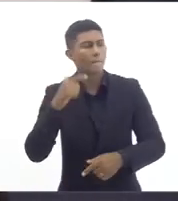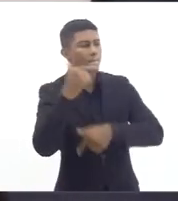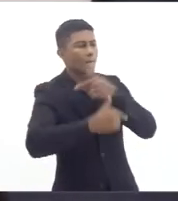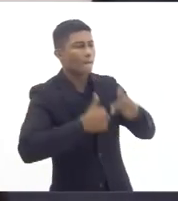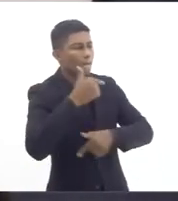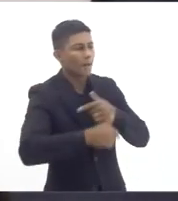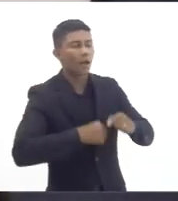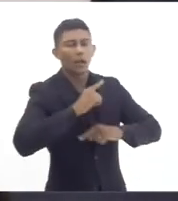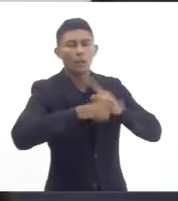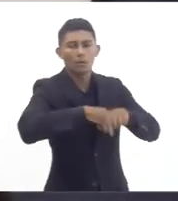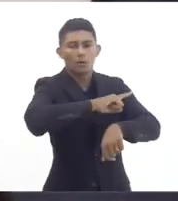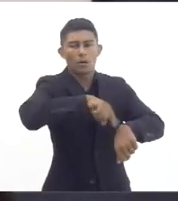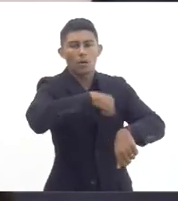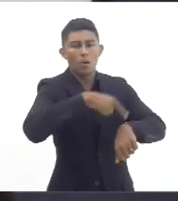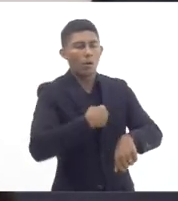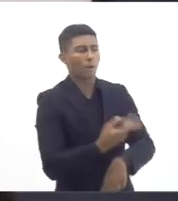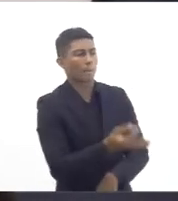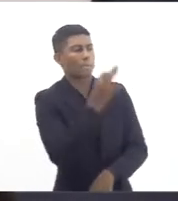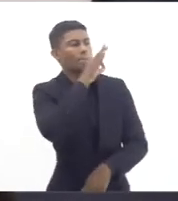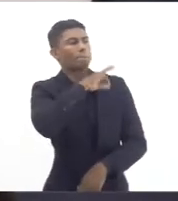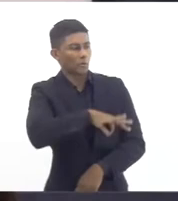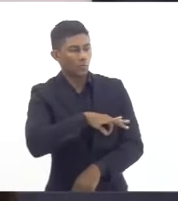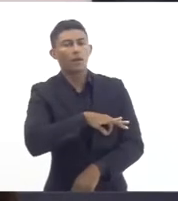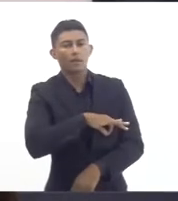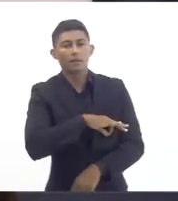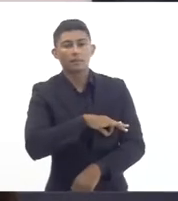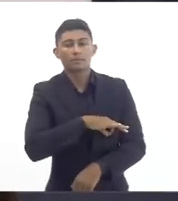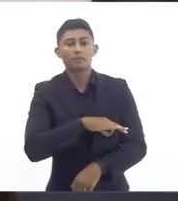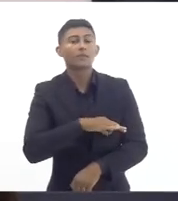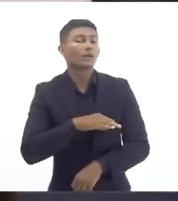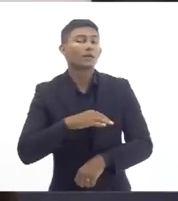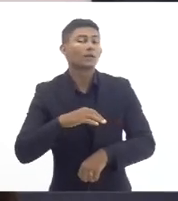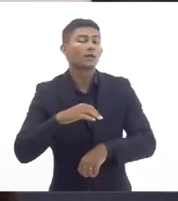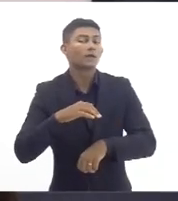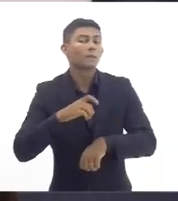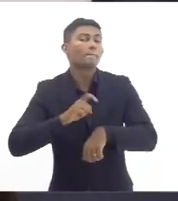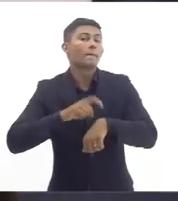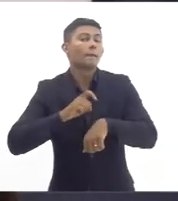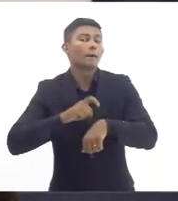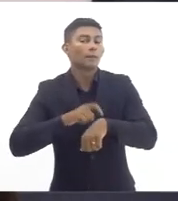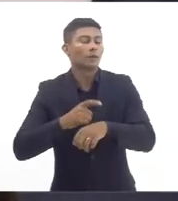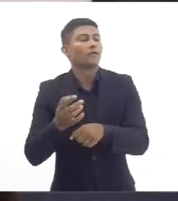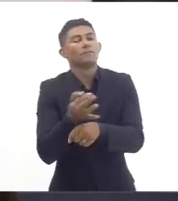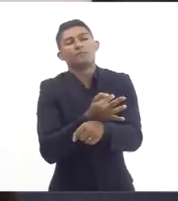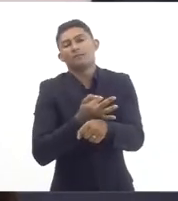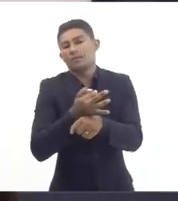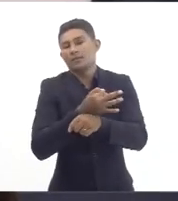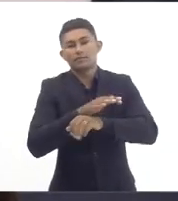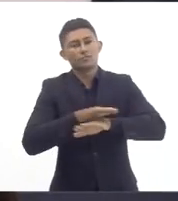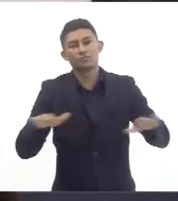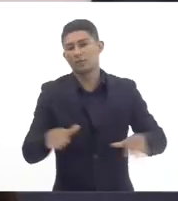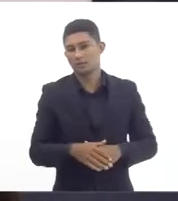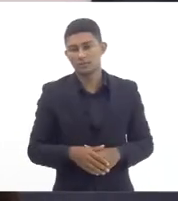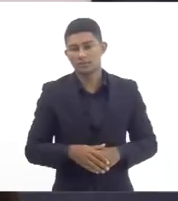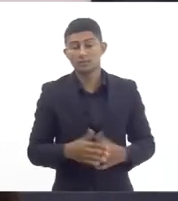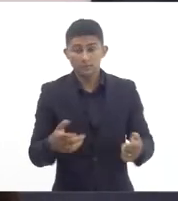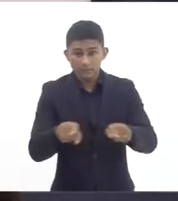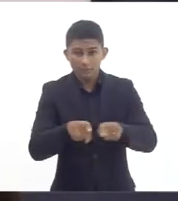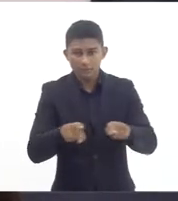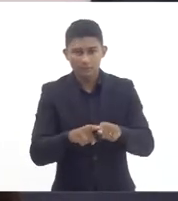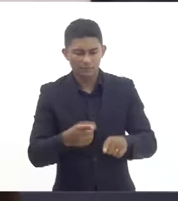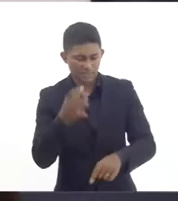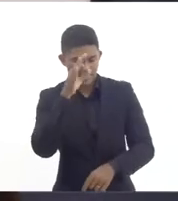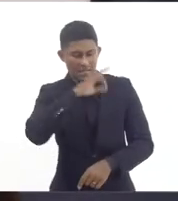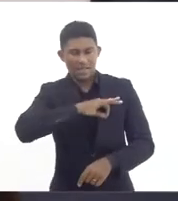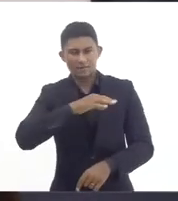recesso isso não conta ele não recebe isso não vai para o décimo terceiro isso não